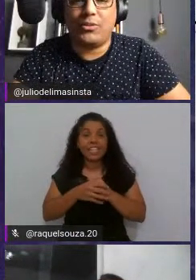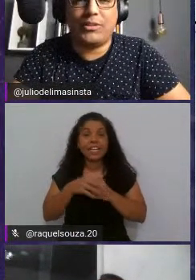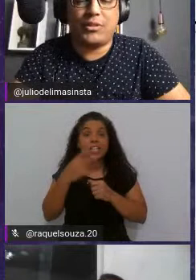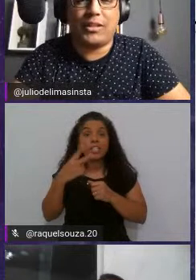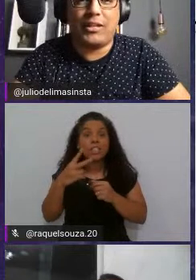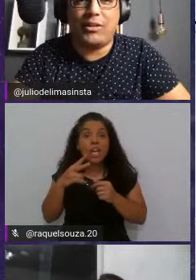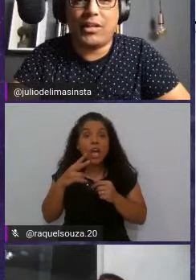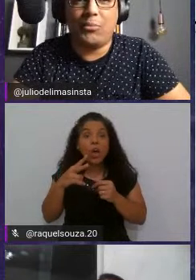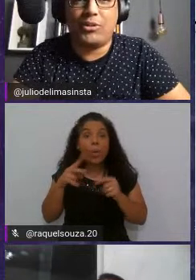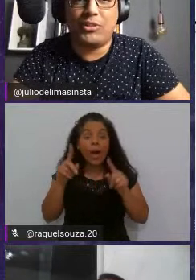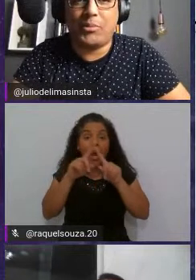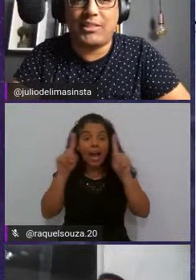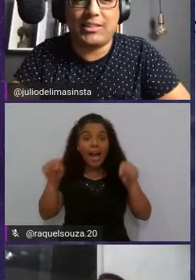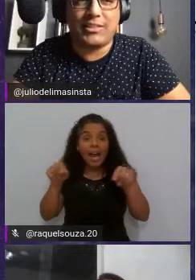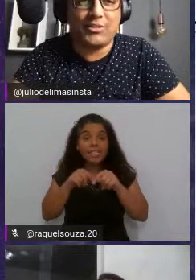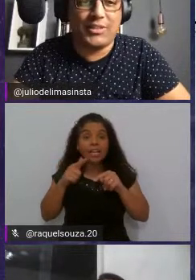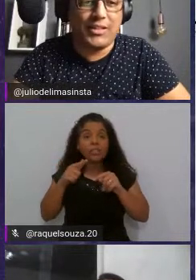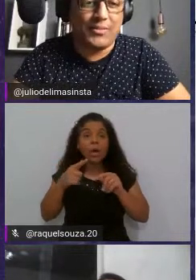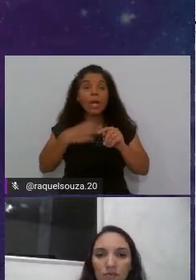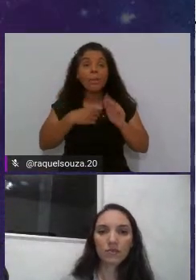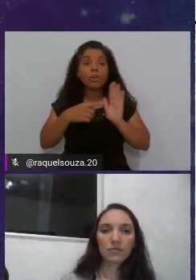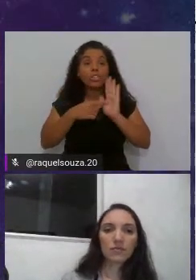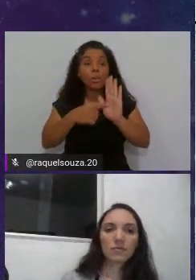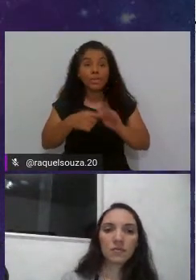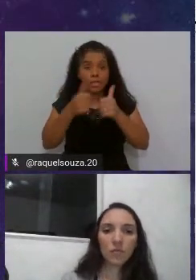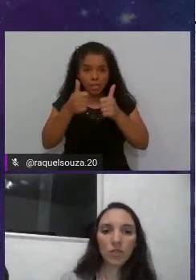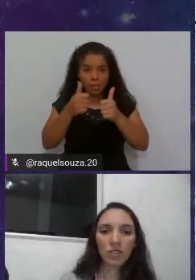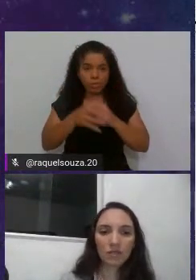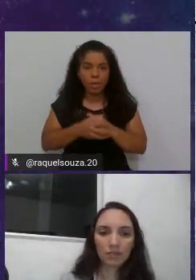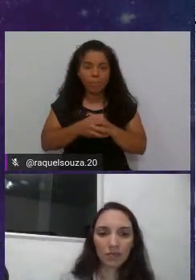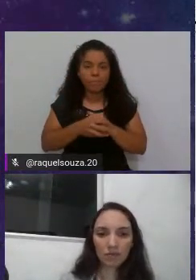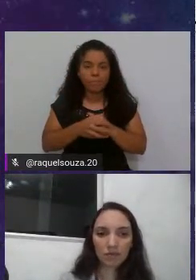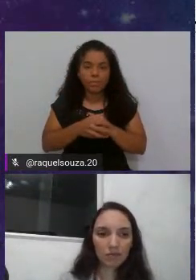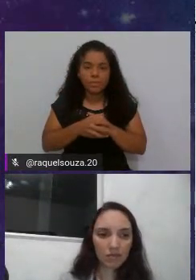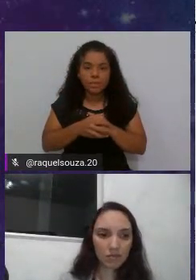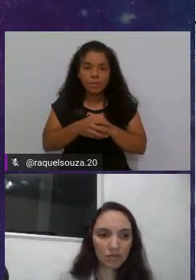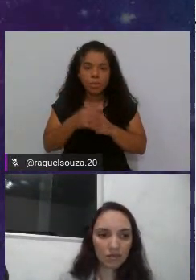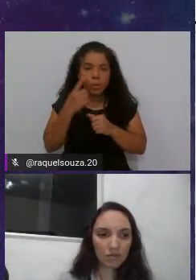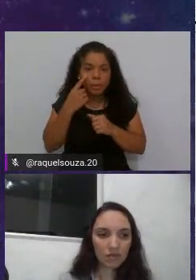a sua tela não está em modo de apresentação, tá? Oi.